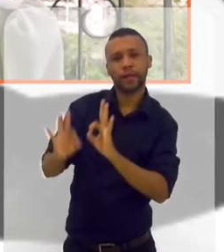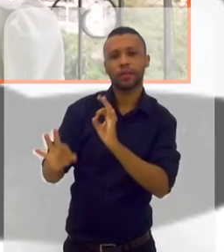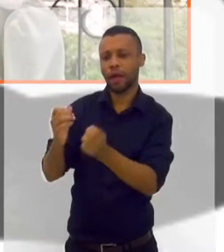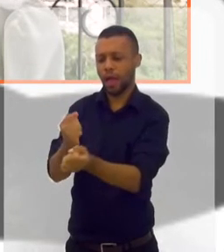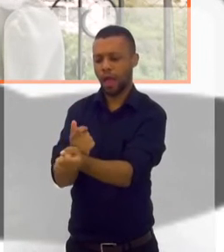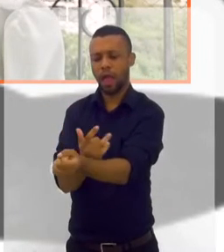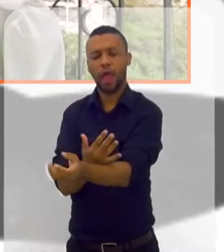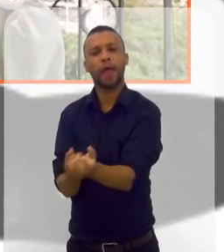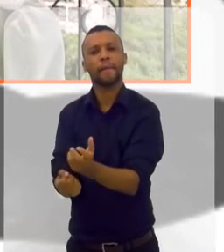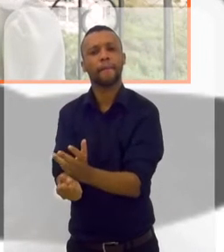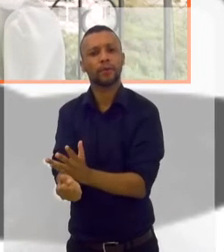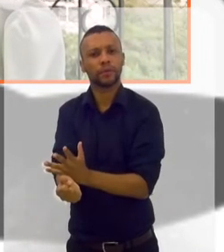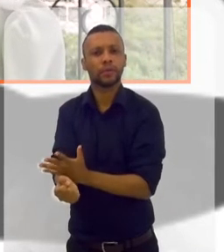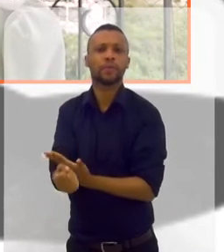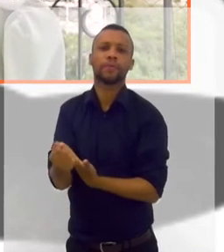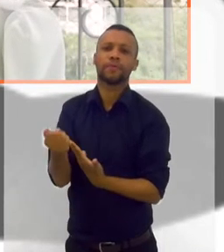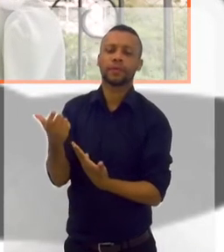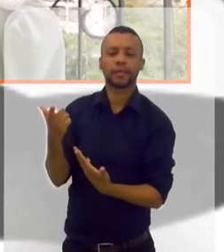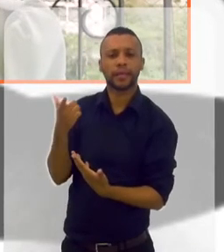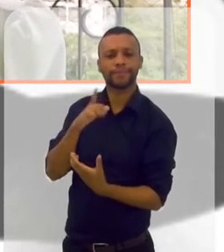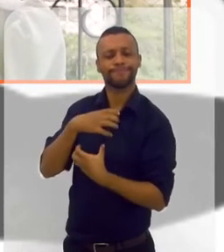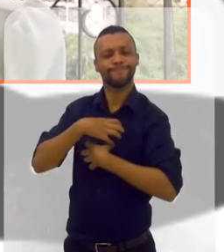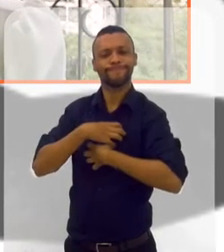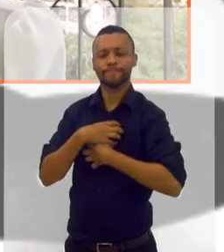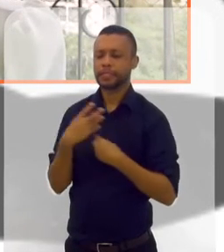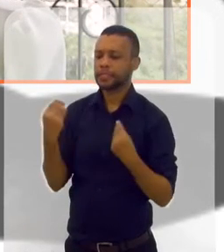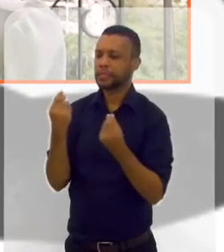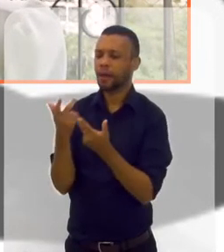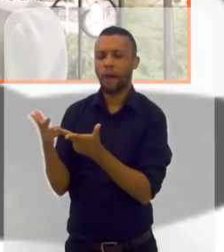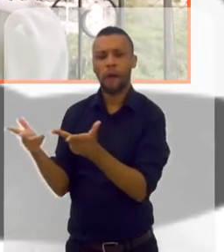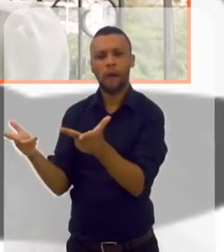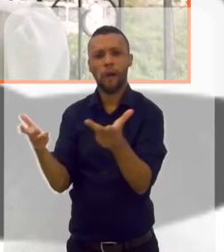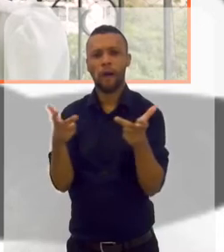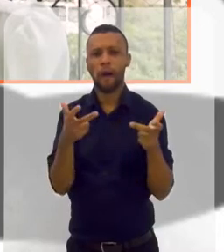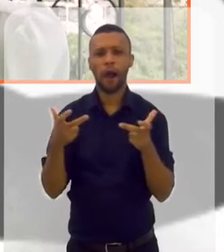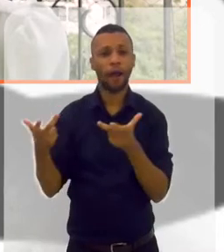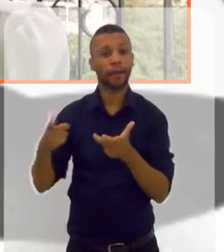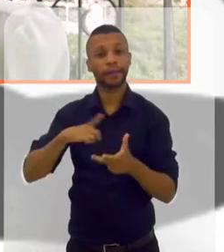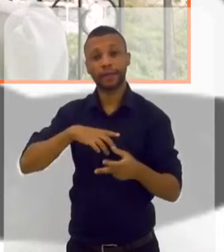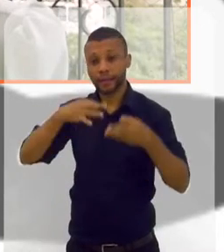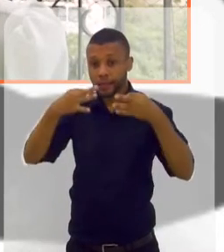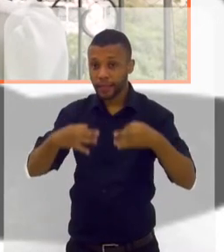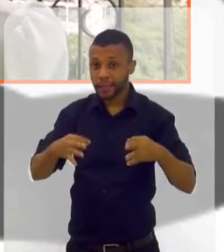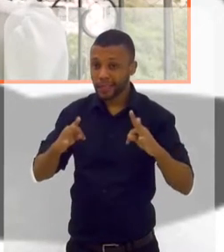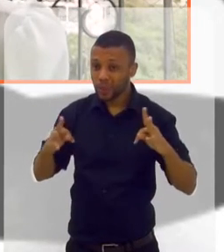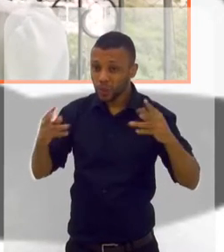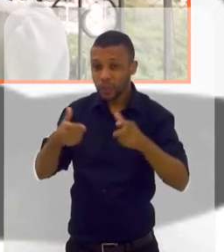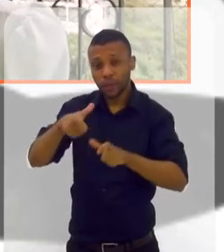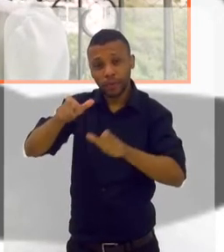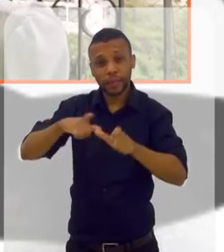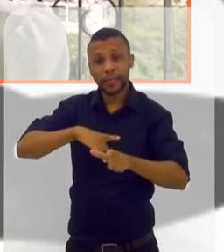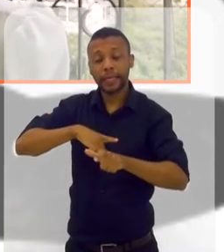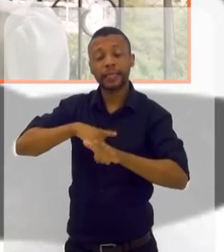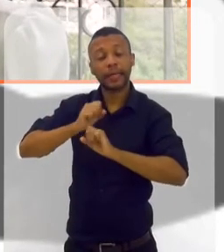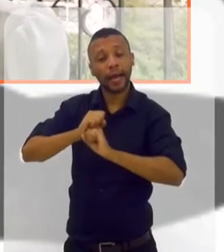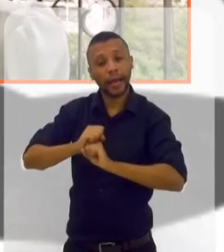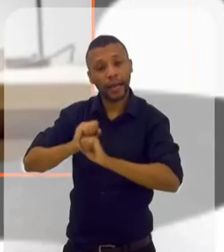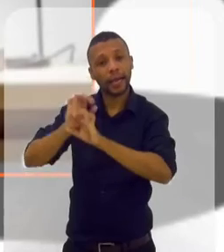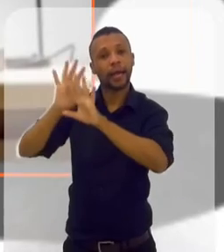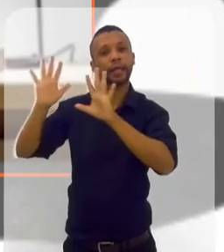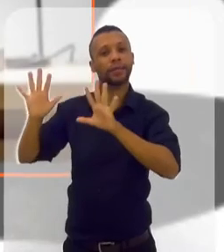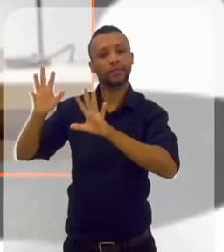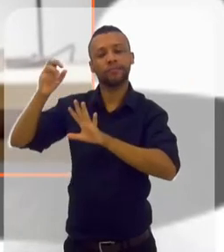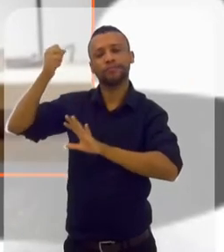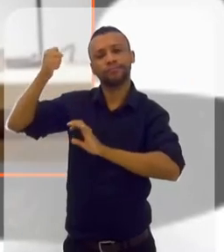emocionalmente ao ponto de ter essa sensibilidade de conseguir captar lá dentro. Porque eu tenho certeza que nem todas as pessoas têm esse nível de clareza